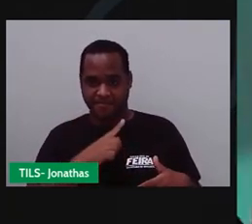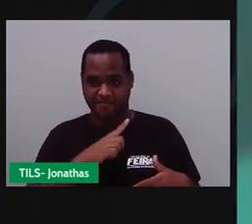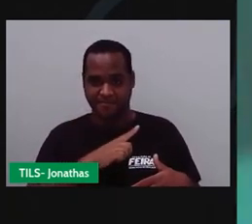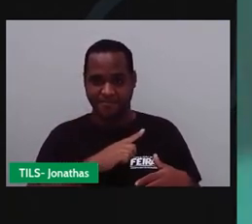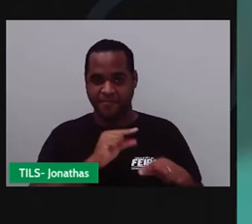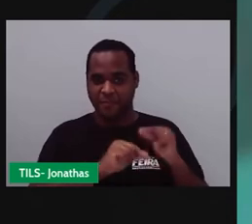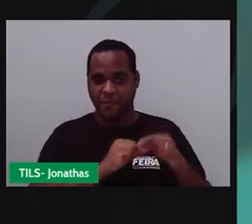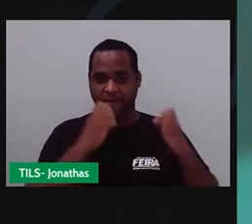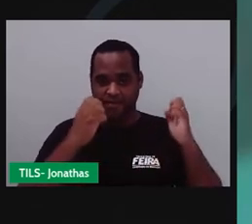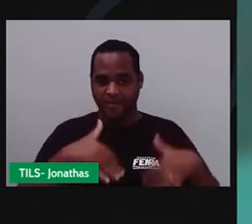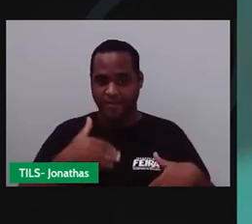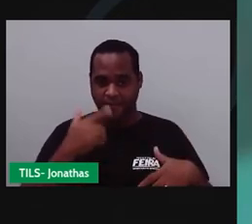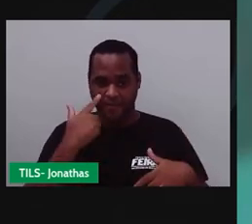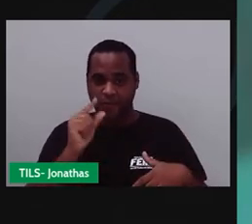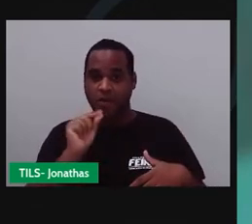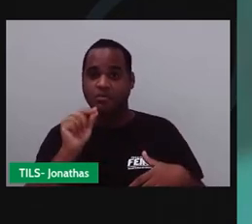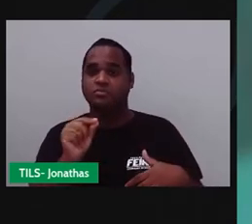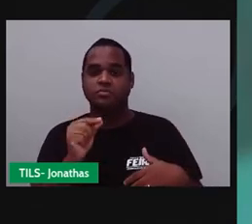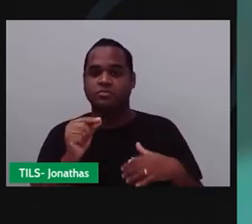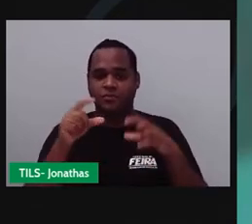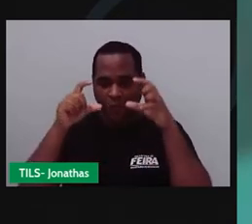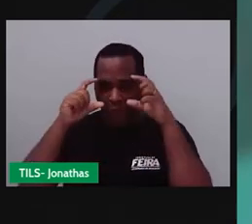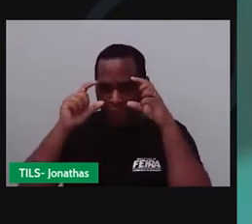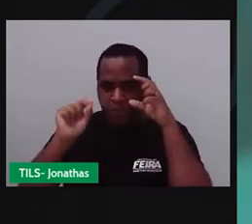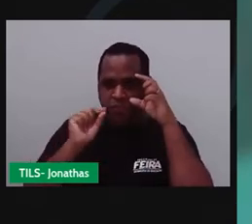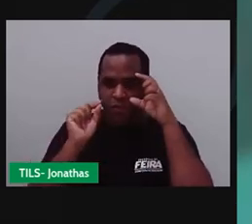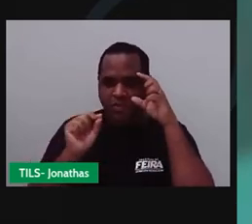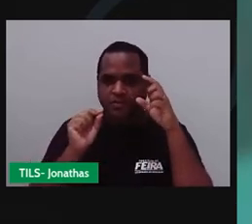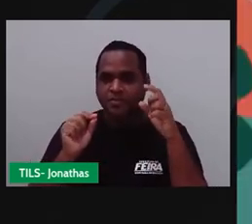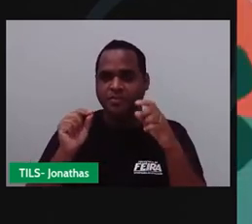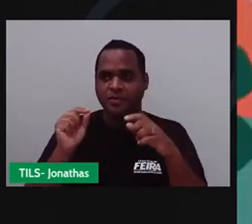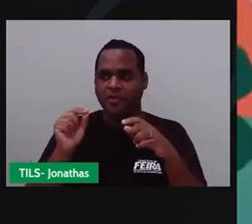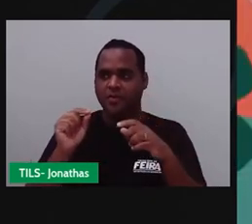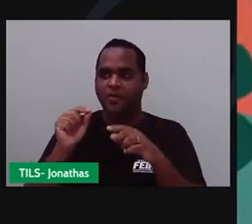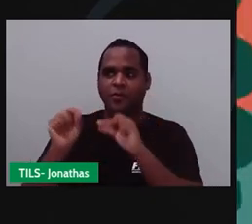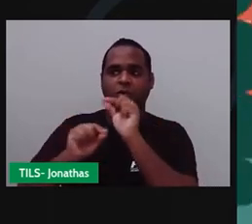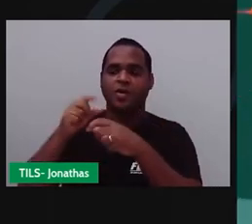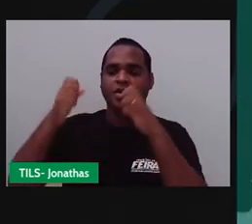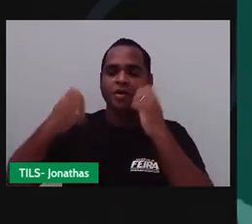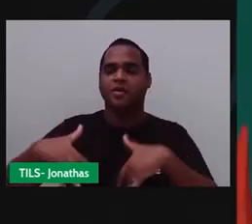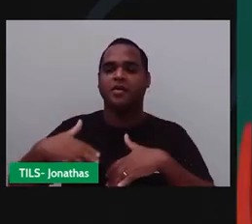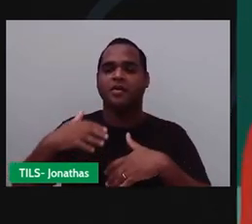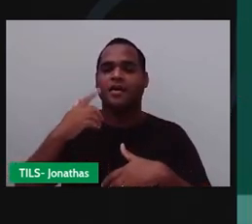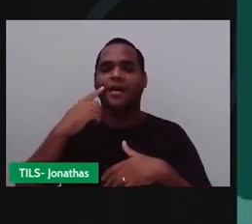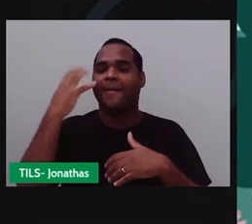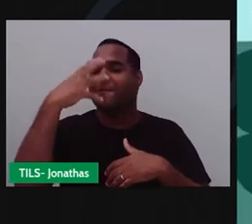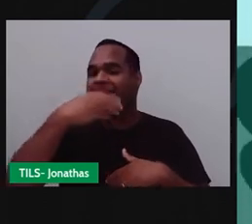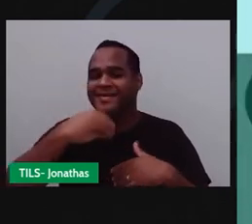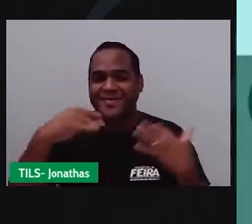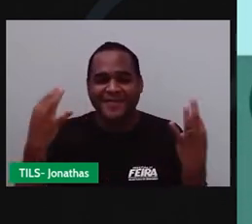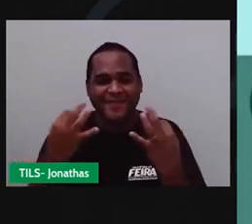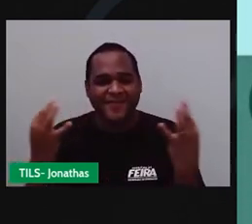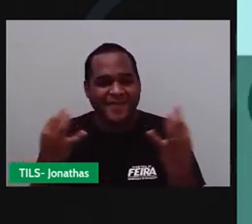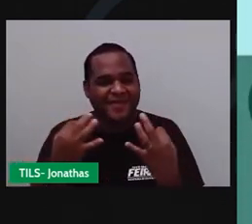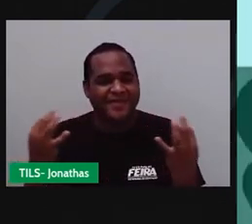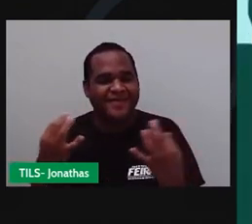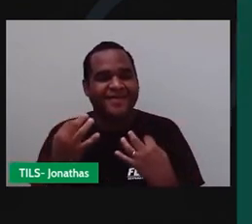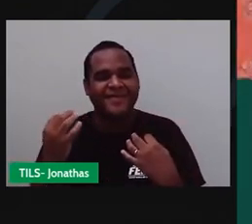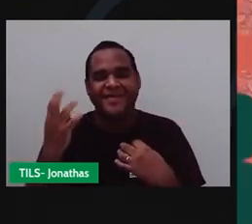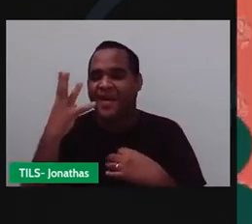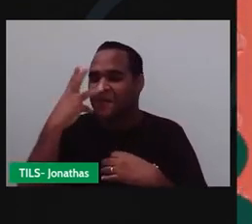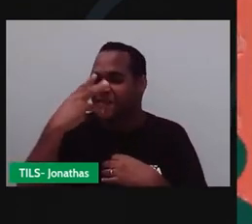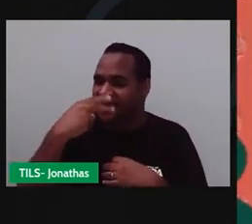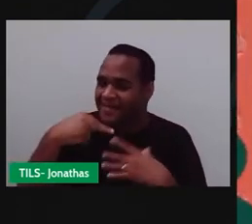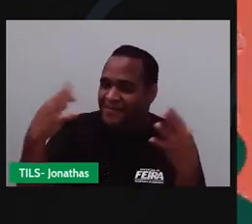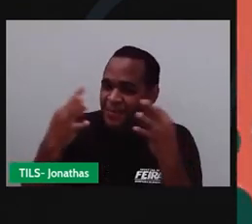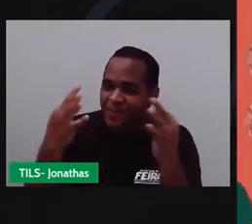tá vendo o quê? Uma paisagem. É linda. E é linda, sabe